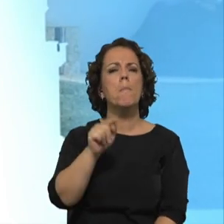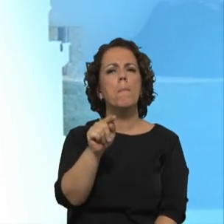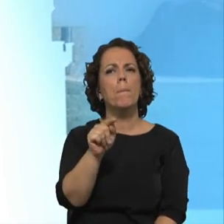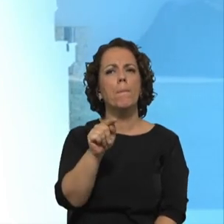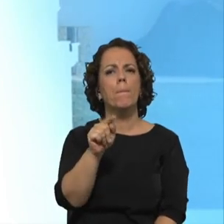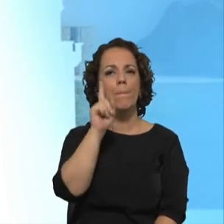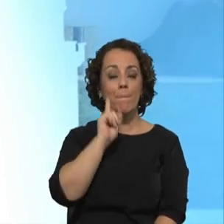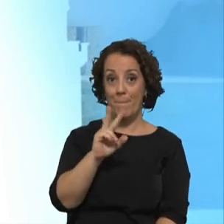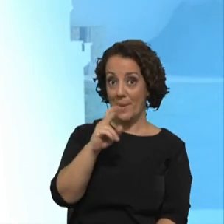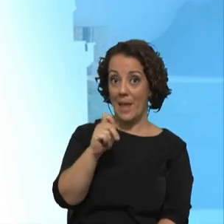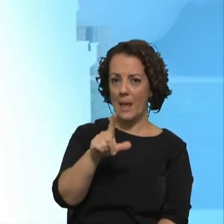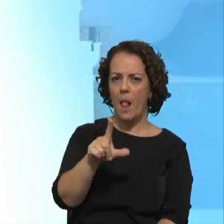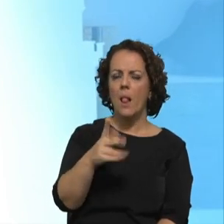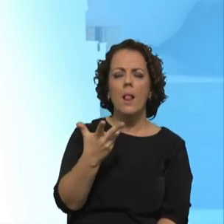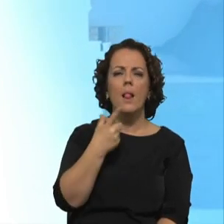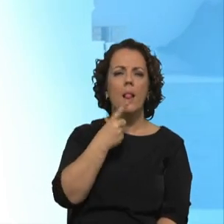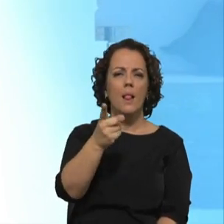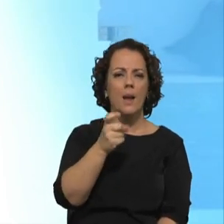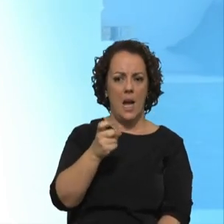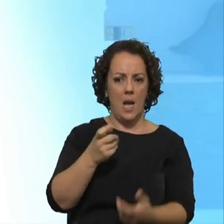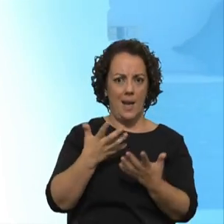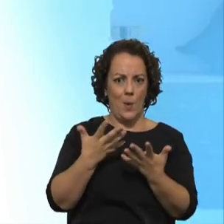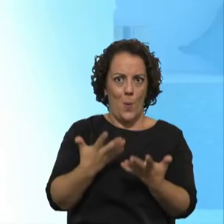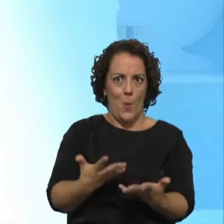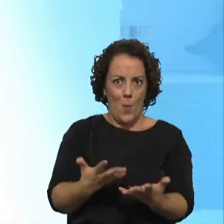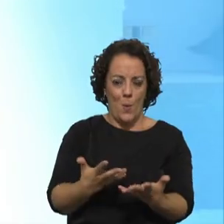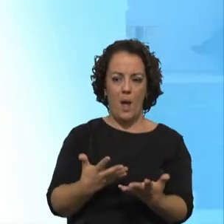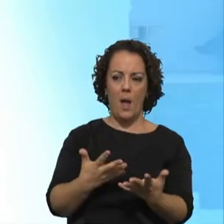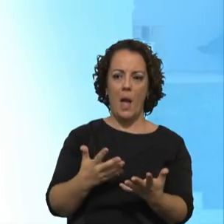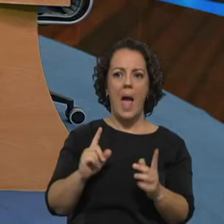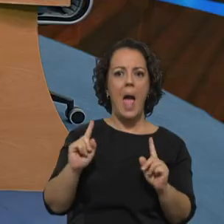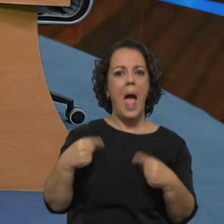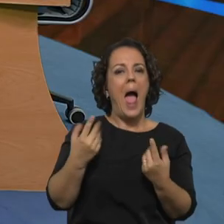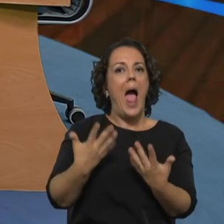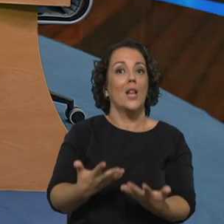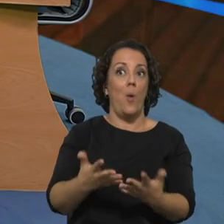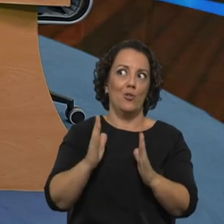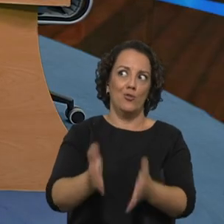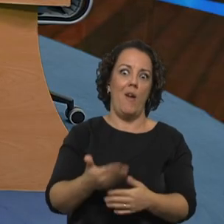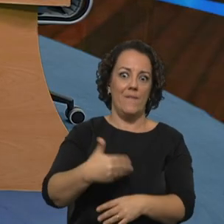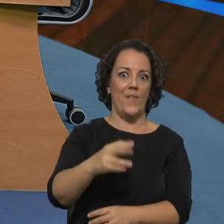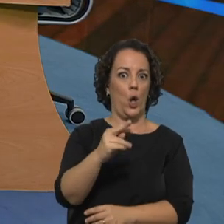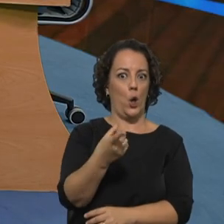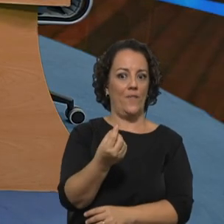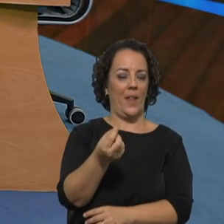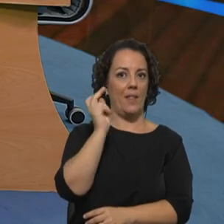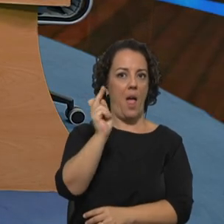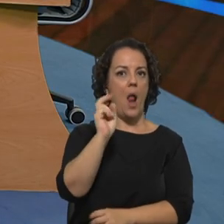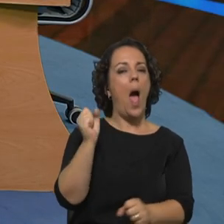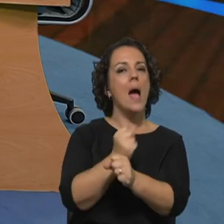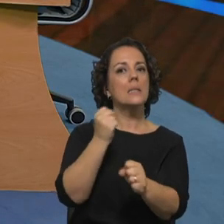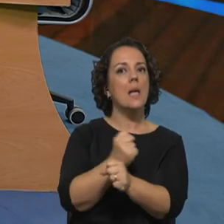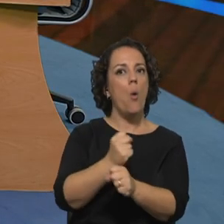Raquel, como é que é hoje o atualizar, e nos 90 anos da ação católica, a